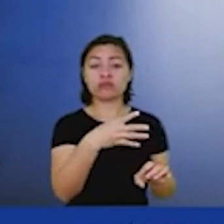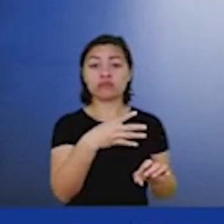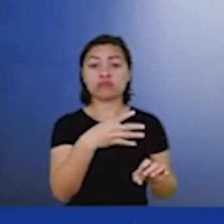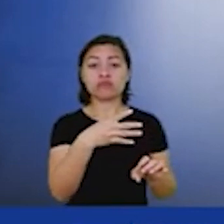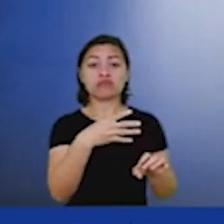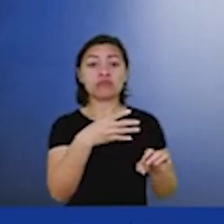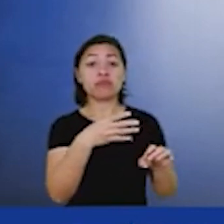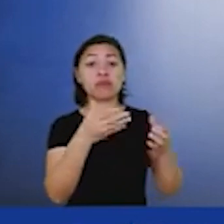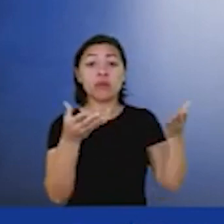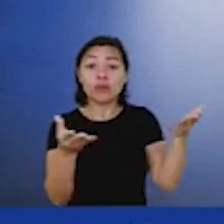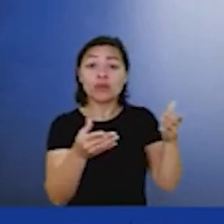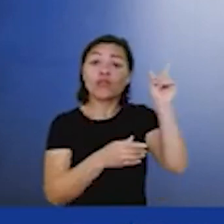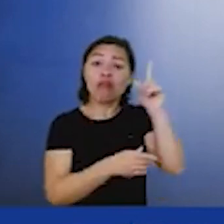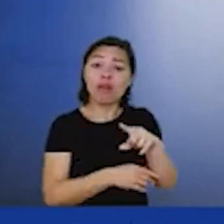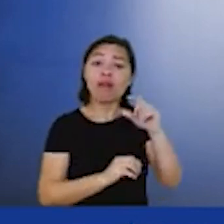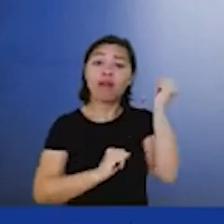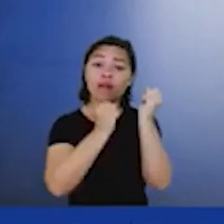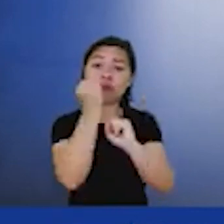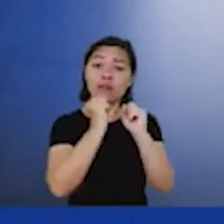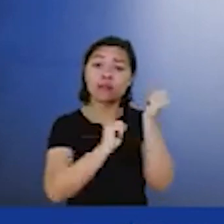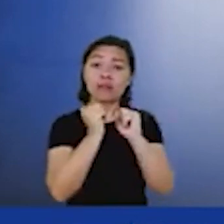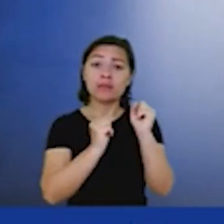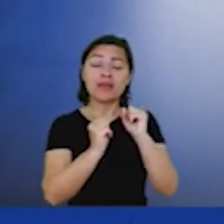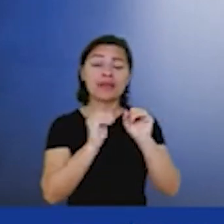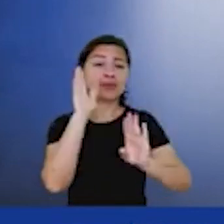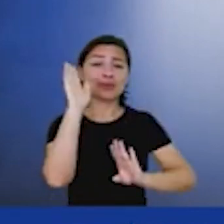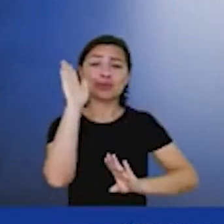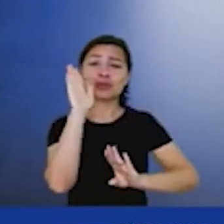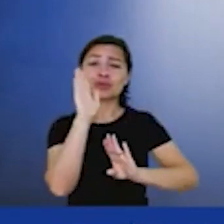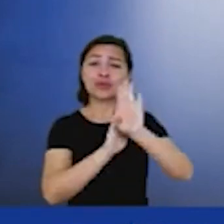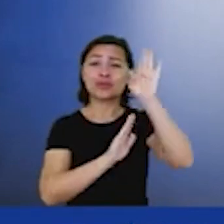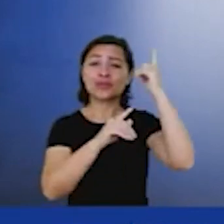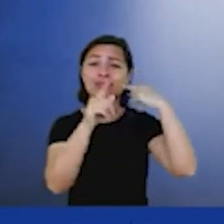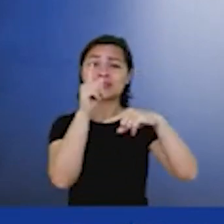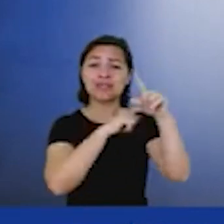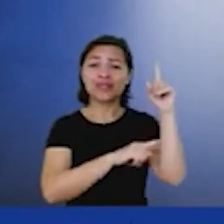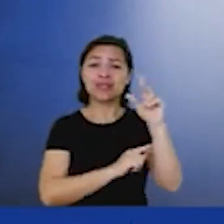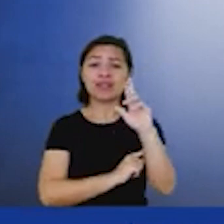tornou uma empresa de muito sucesso em óleo offshore